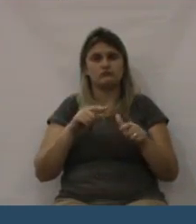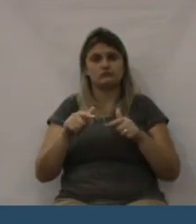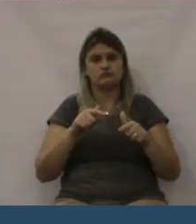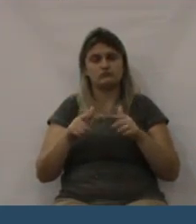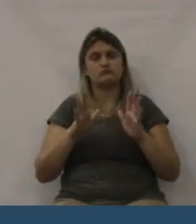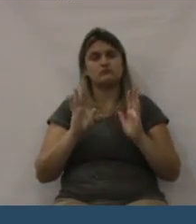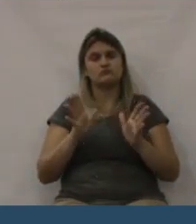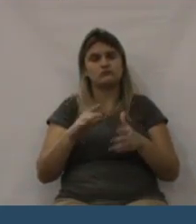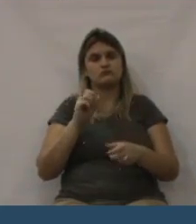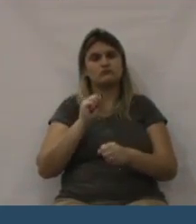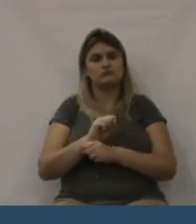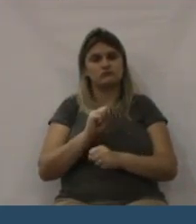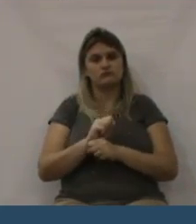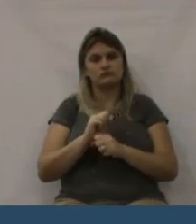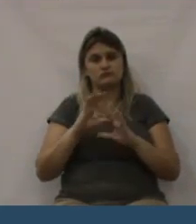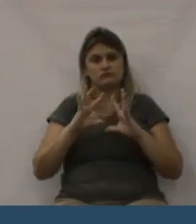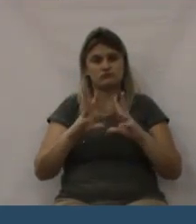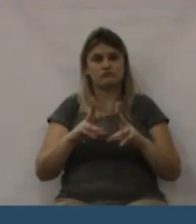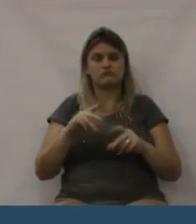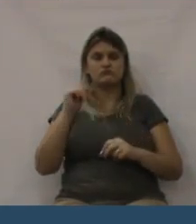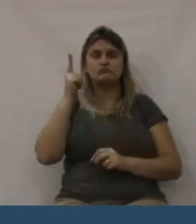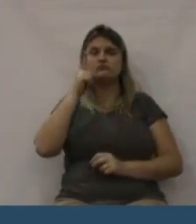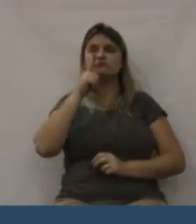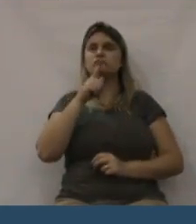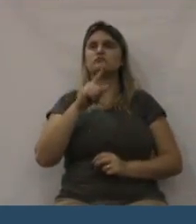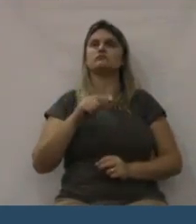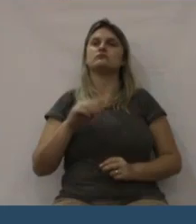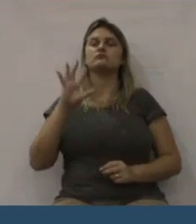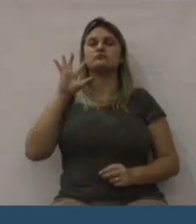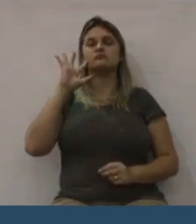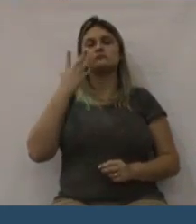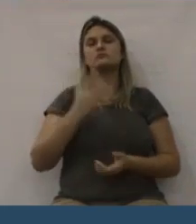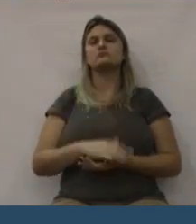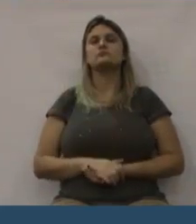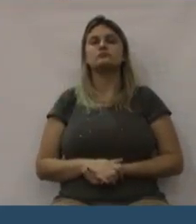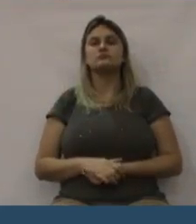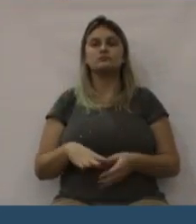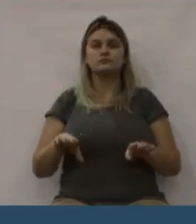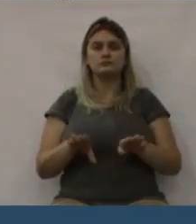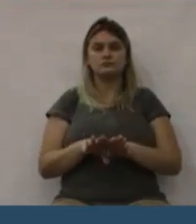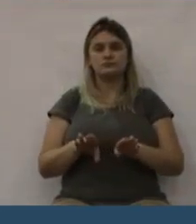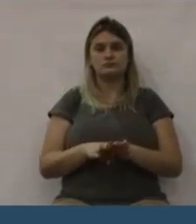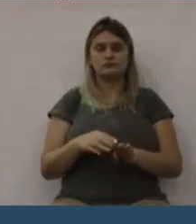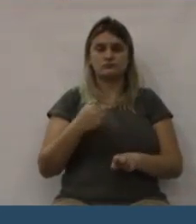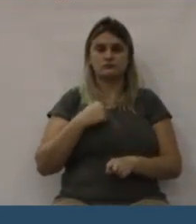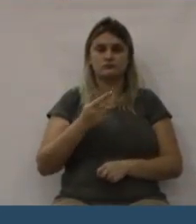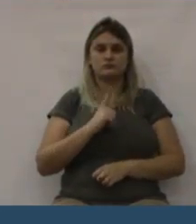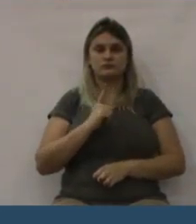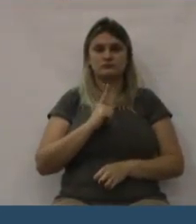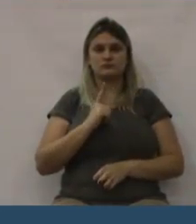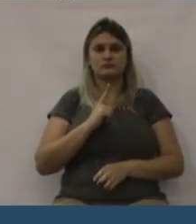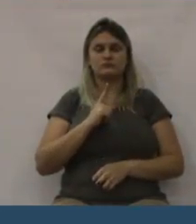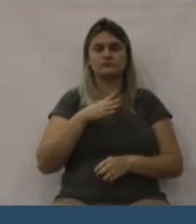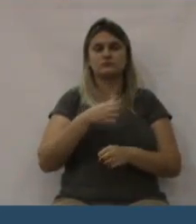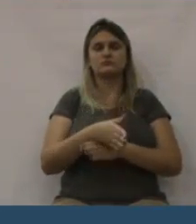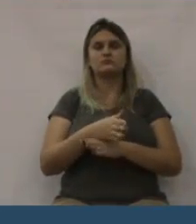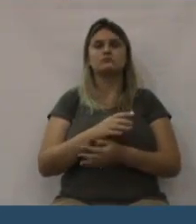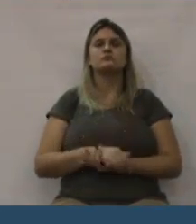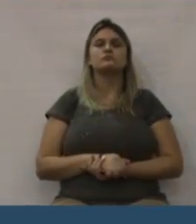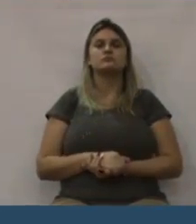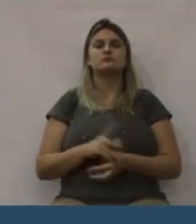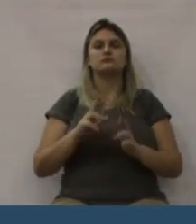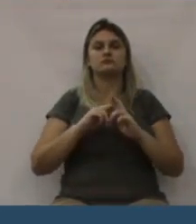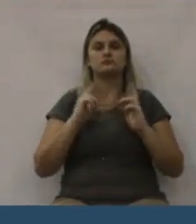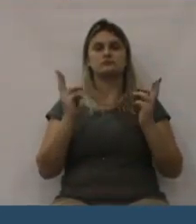mesma situação que estava. Então, é bom que a população